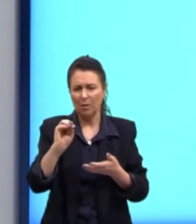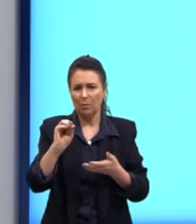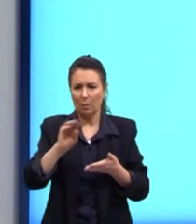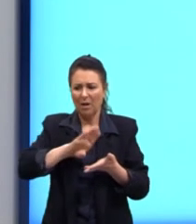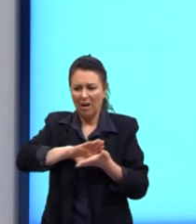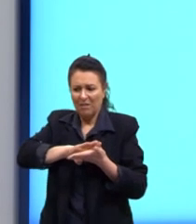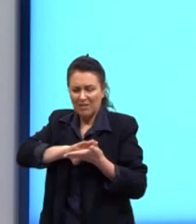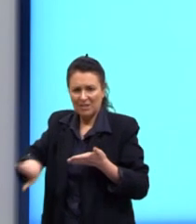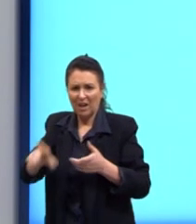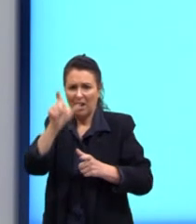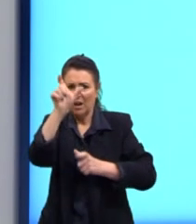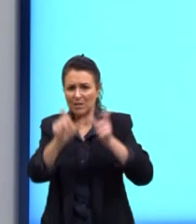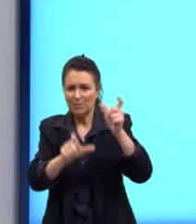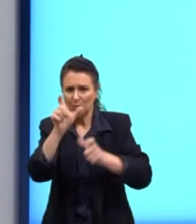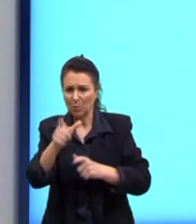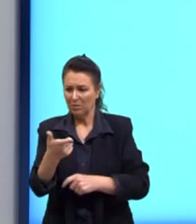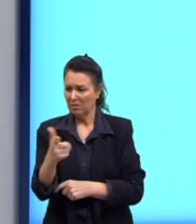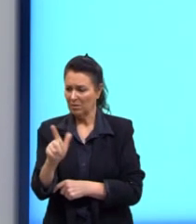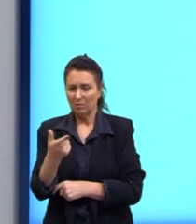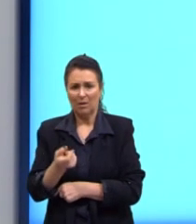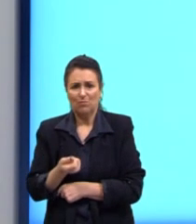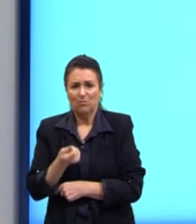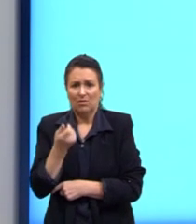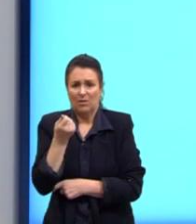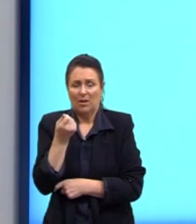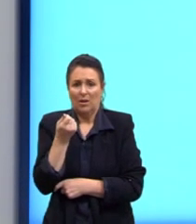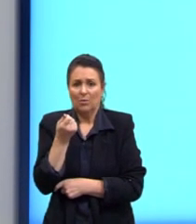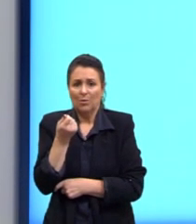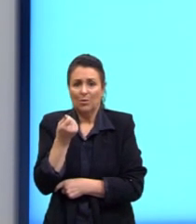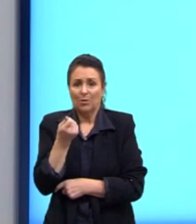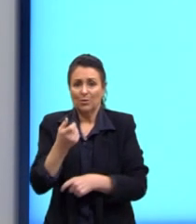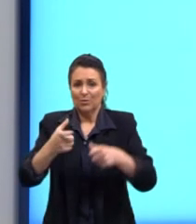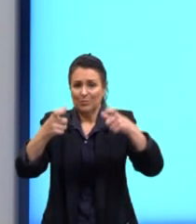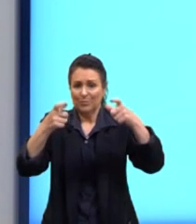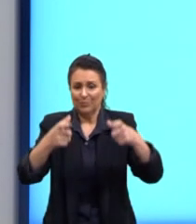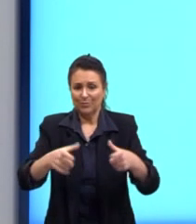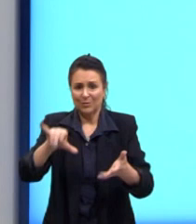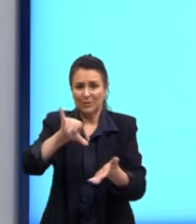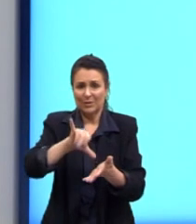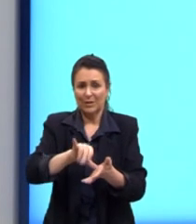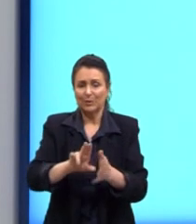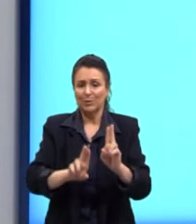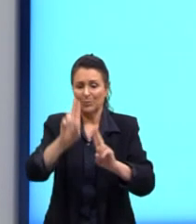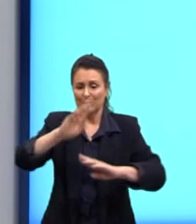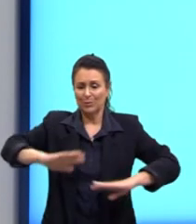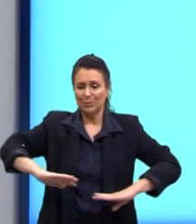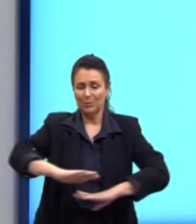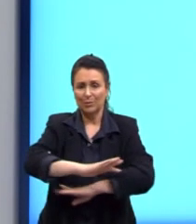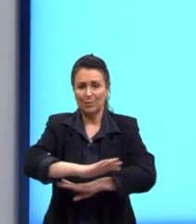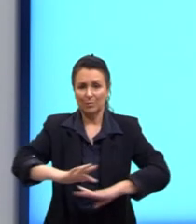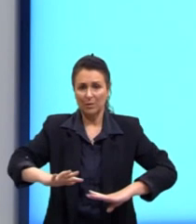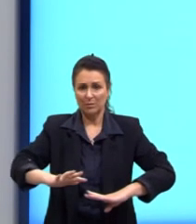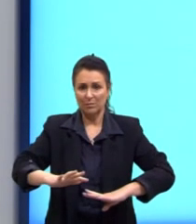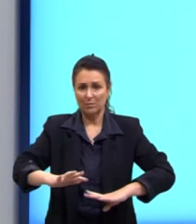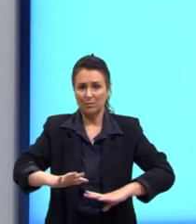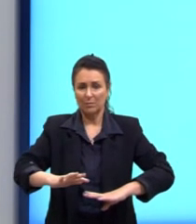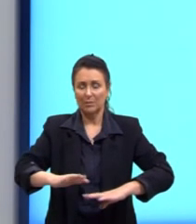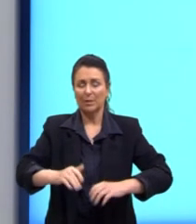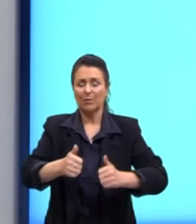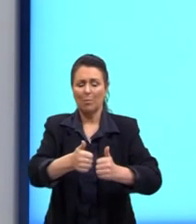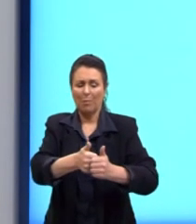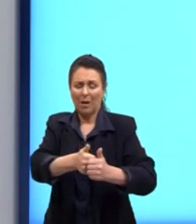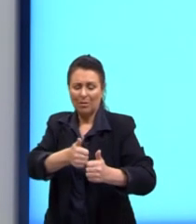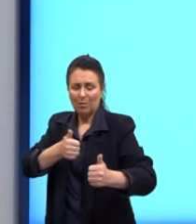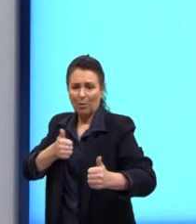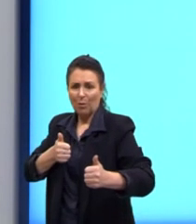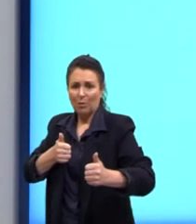dos indivíduos com baixo poder aquisitivo dos grandes centros urbanos, o que os deixa ainda mais distantes da